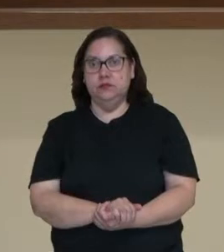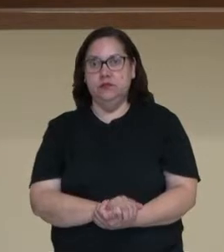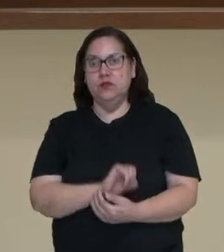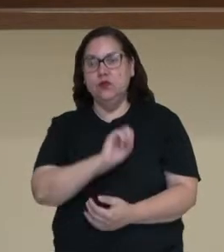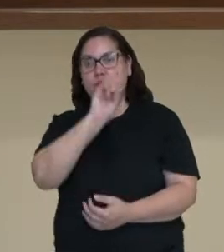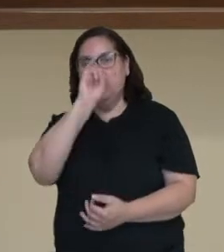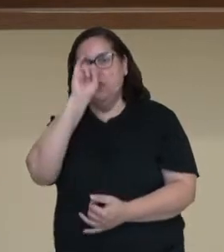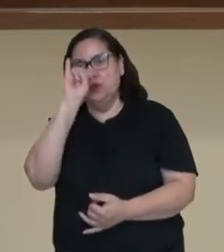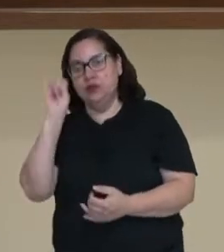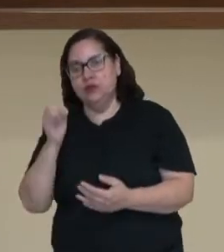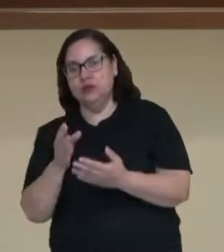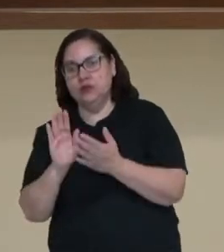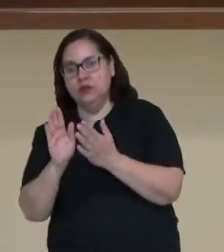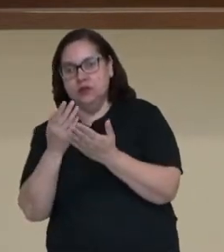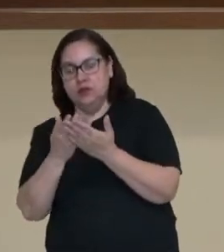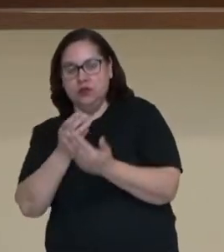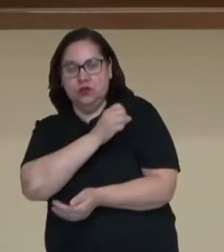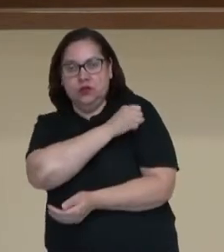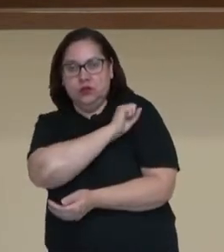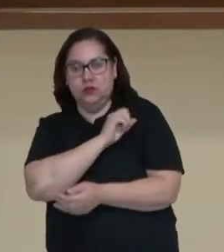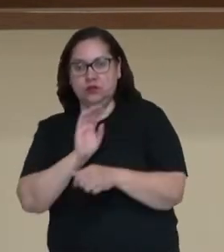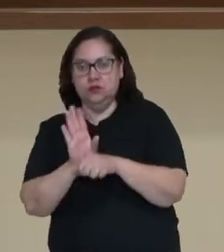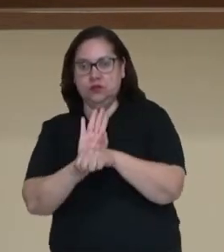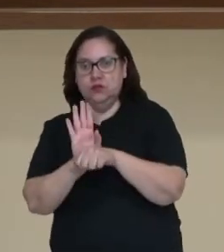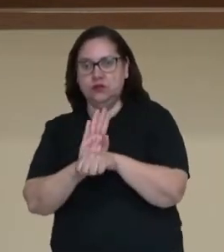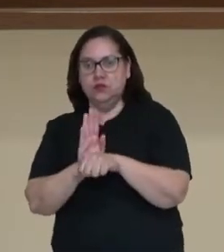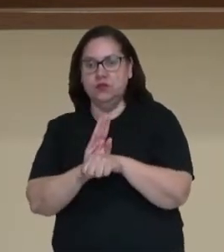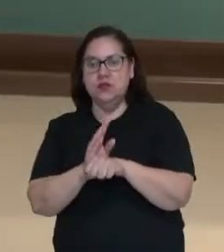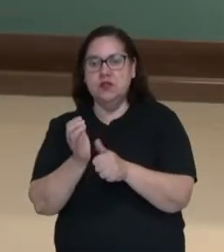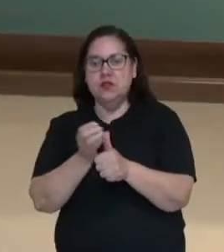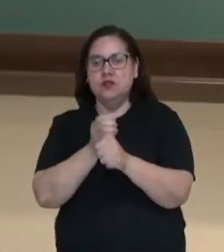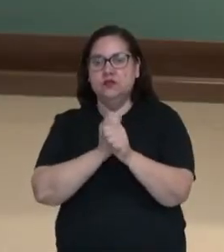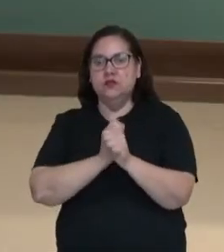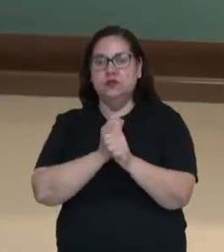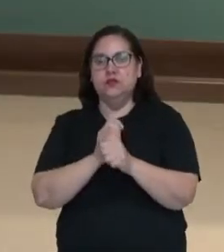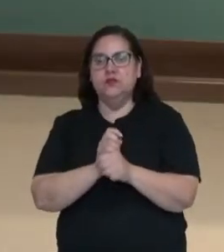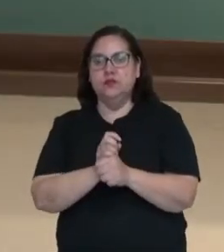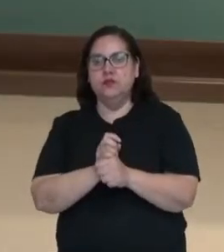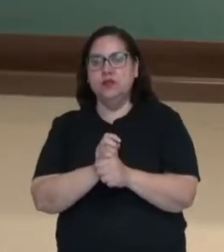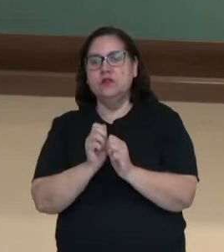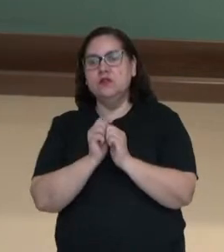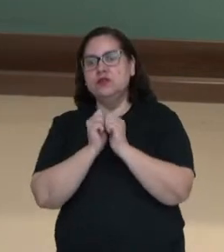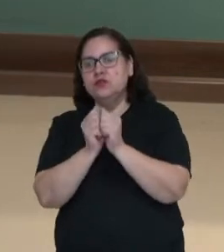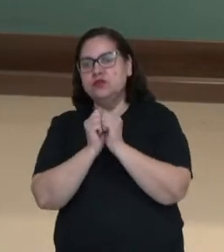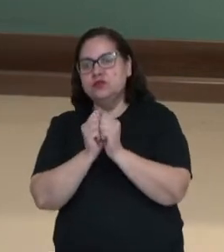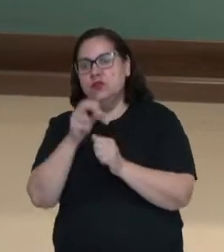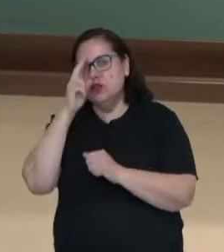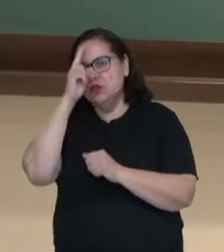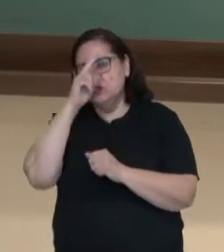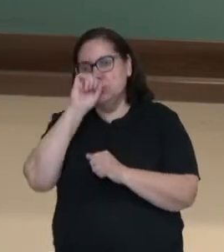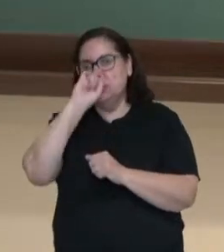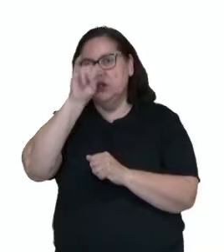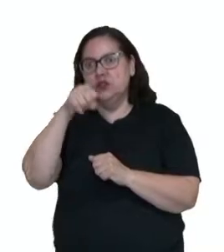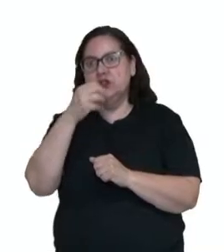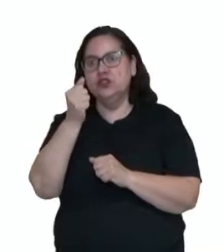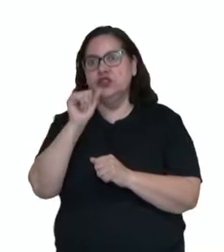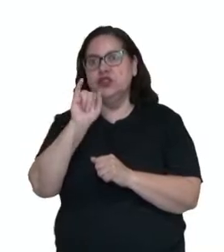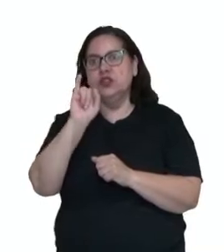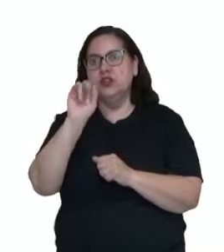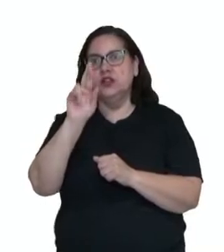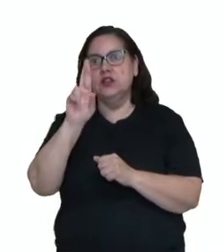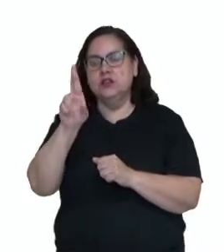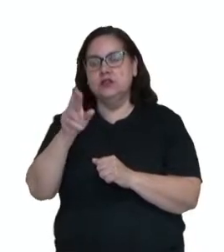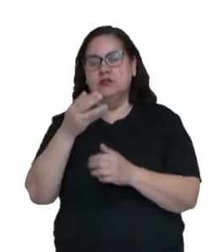Olá, estudantes do oitavo ano. Nesse vídeo vamos falar sobre endividamento. Vamos acompanhar a história do Jair. Jair está